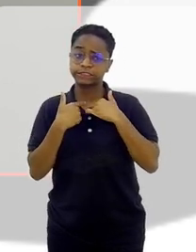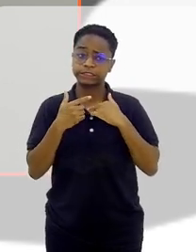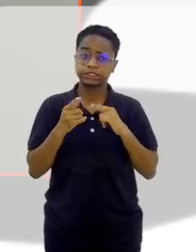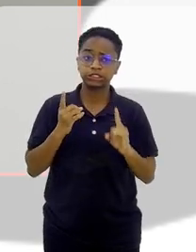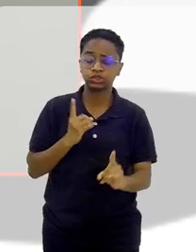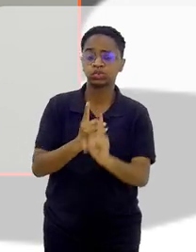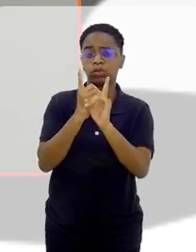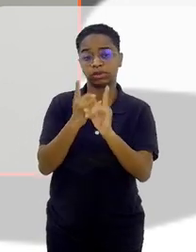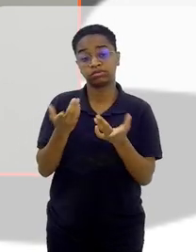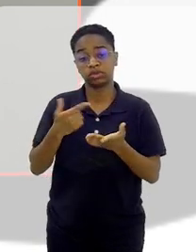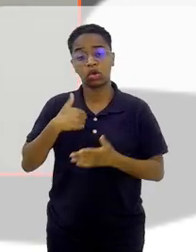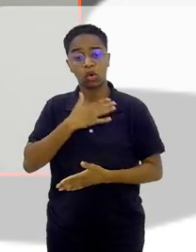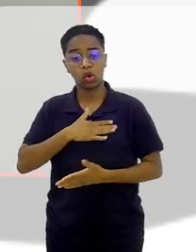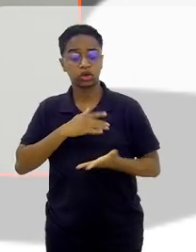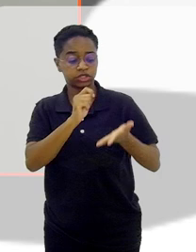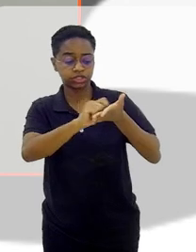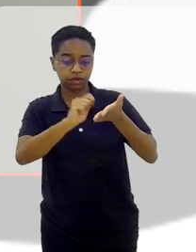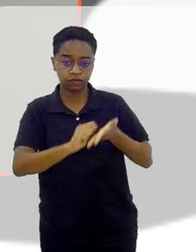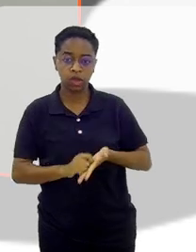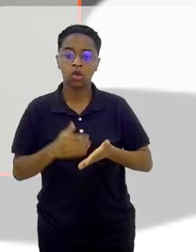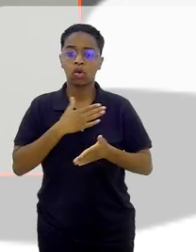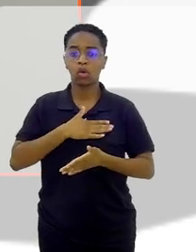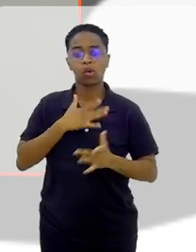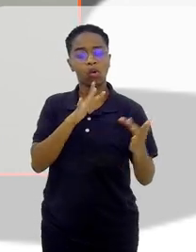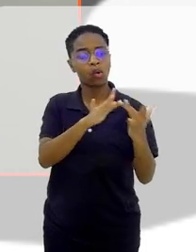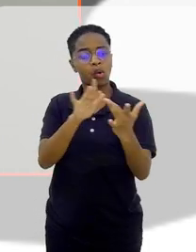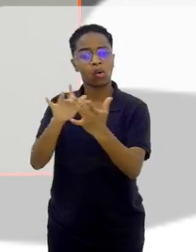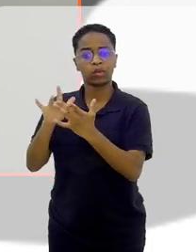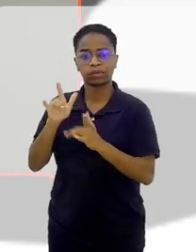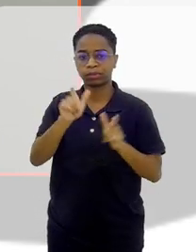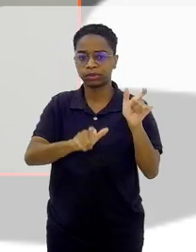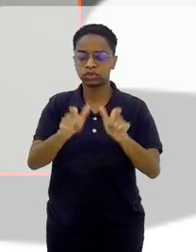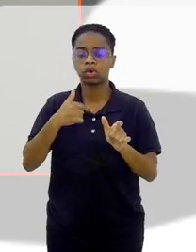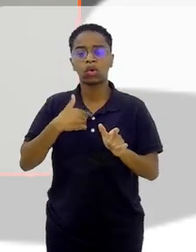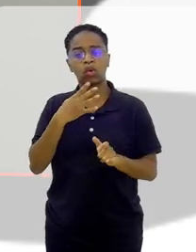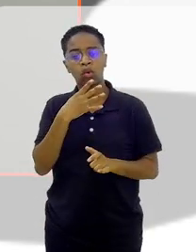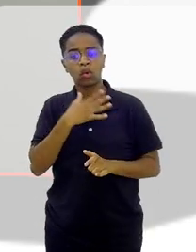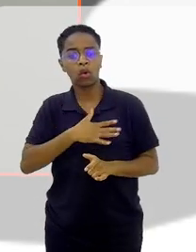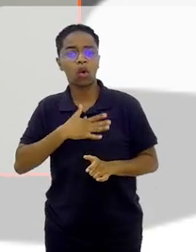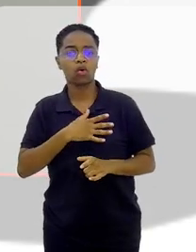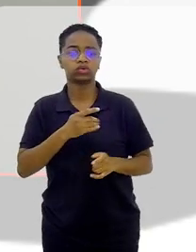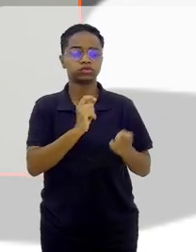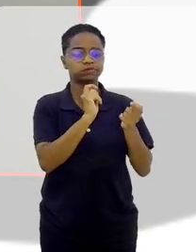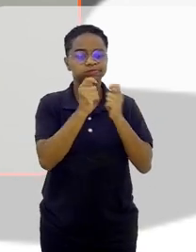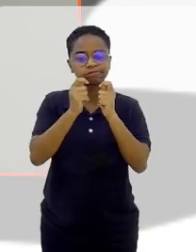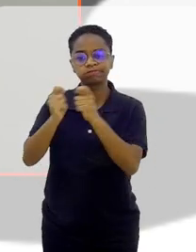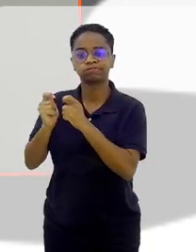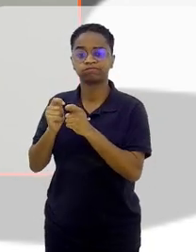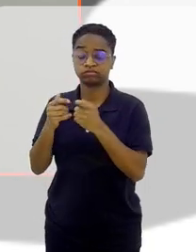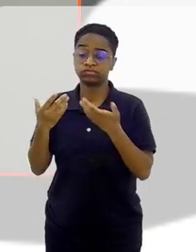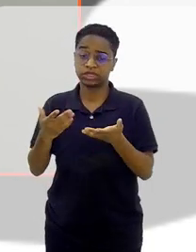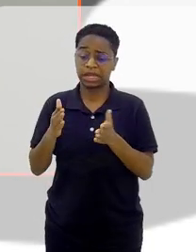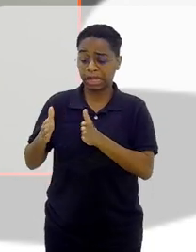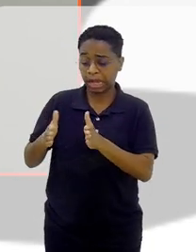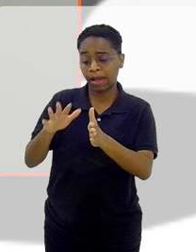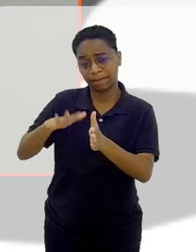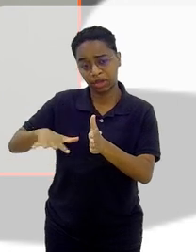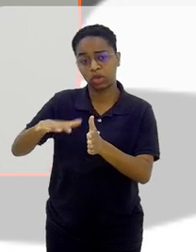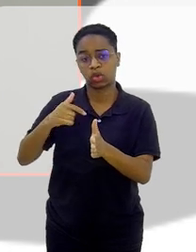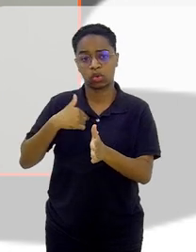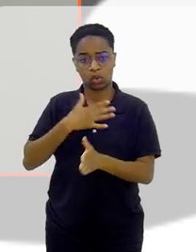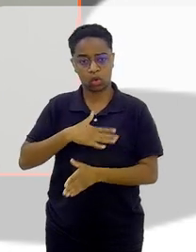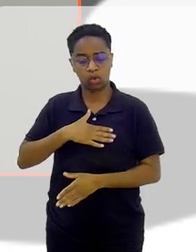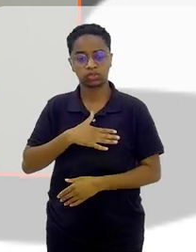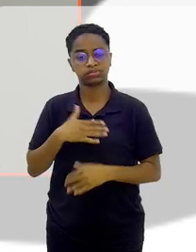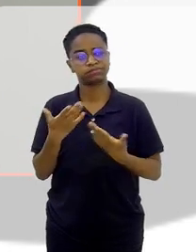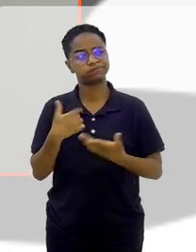gosto de estar em contato com as pessoas. Eu gosto de entrevistar. Nessa trilha, né? E eu